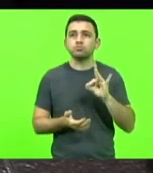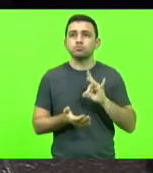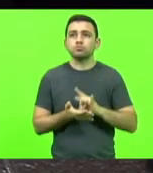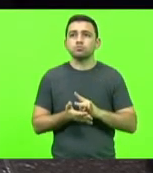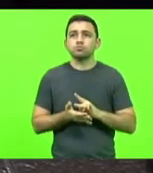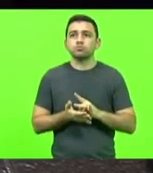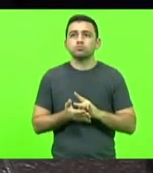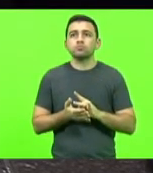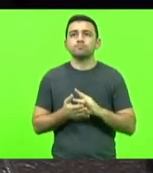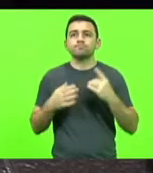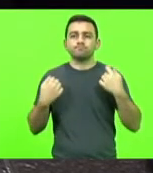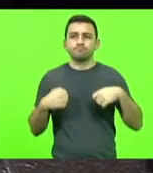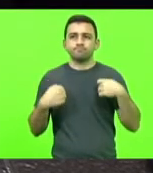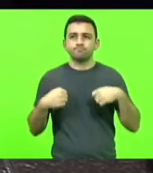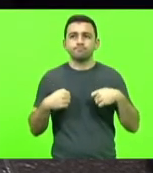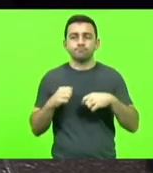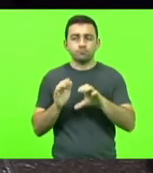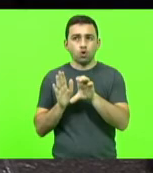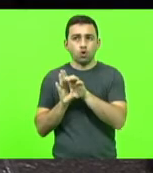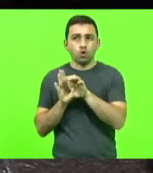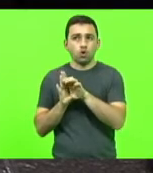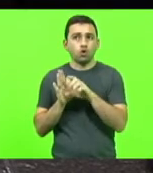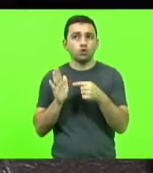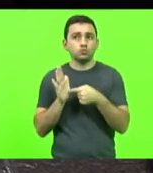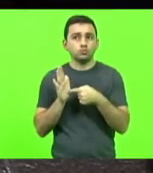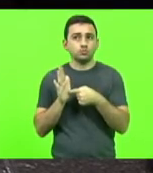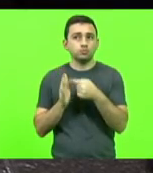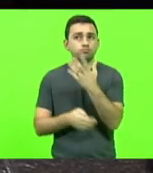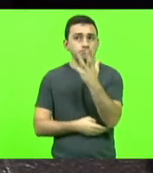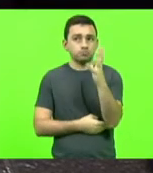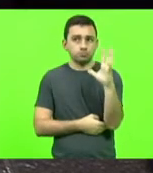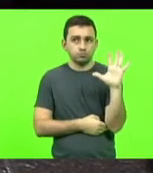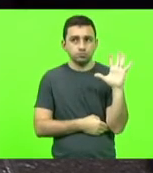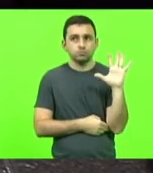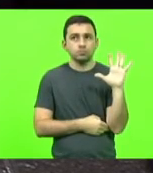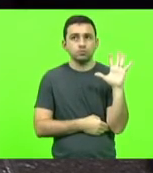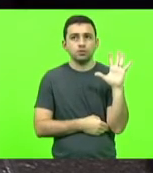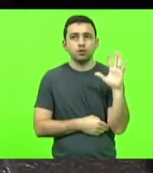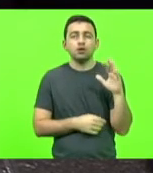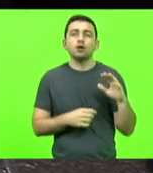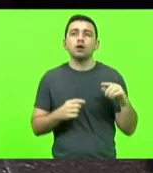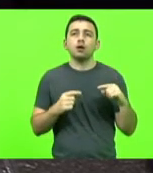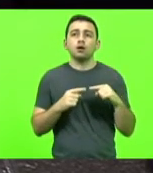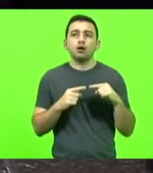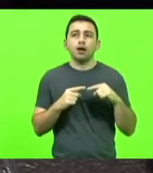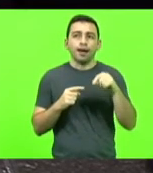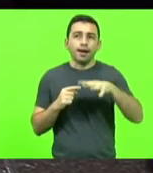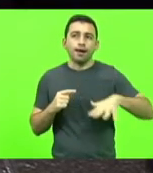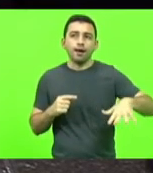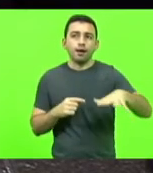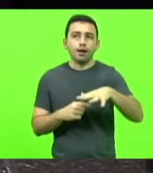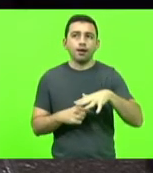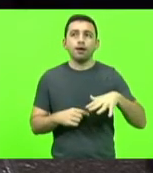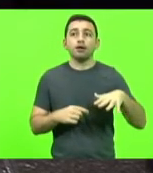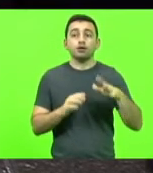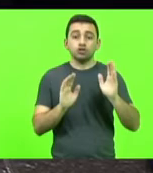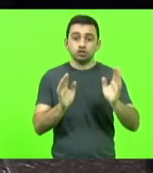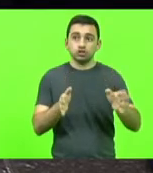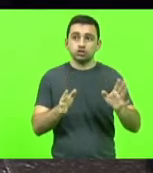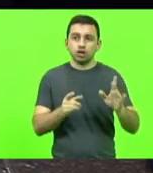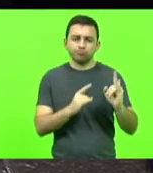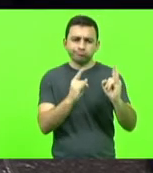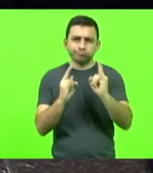aplicação do código florestal sobre as áreas urbanas consolidadas do Brasil